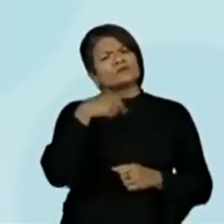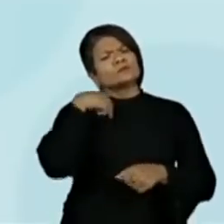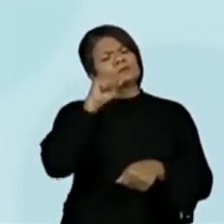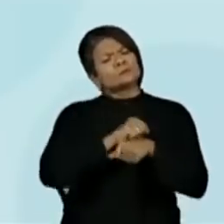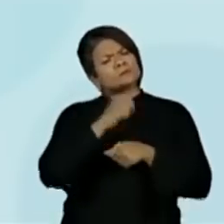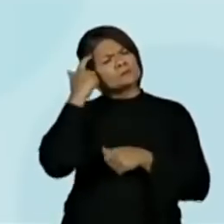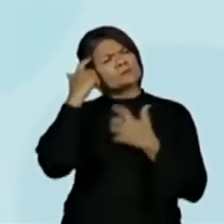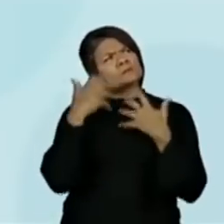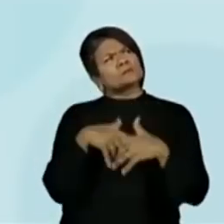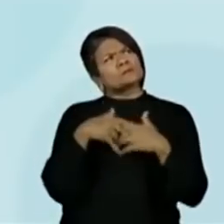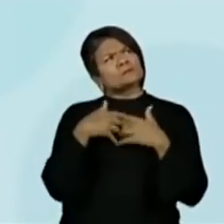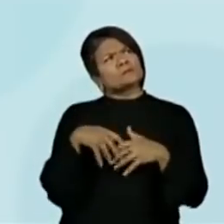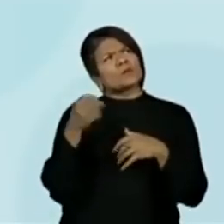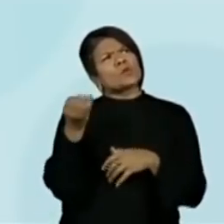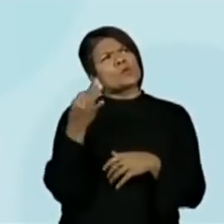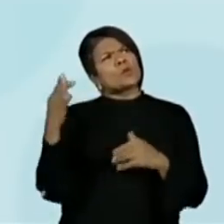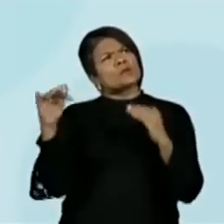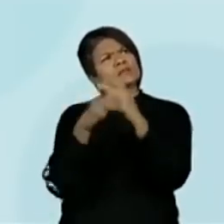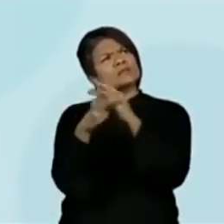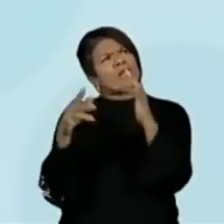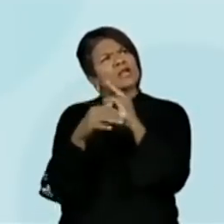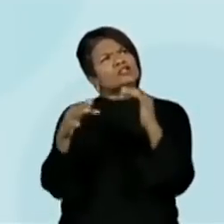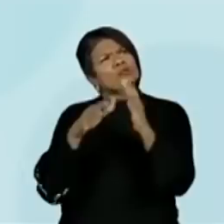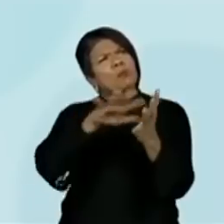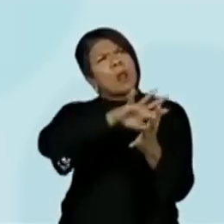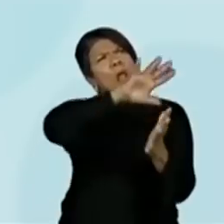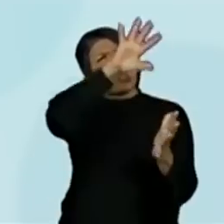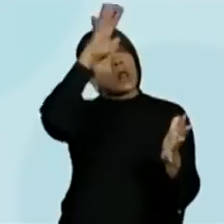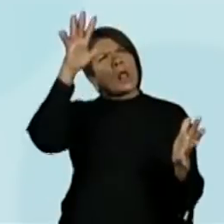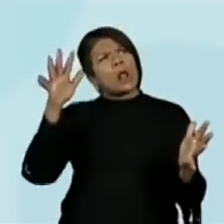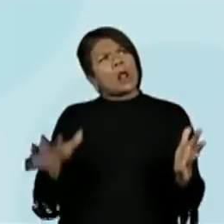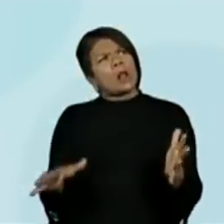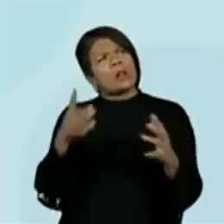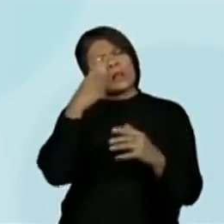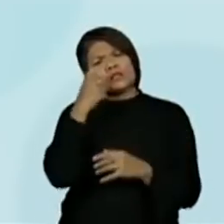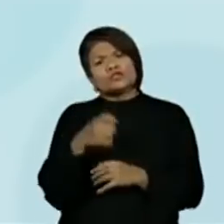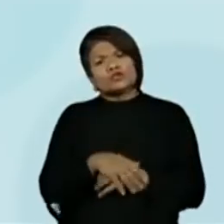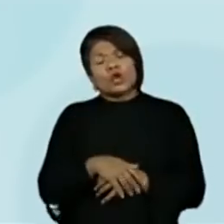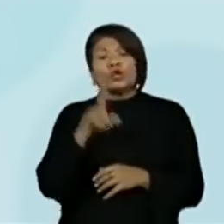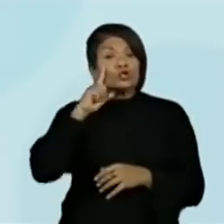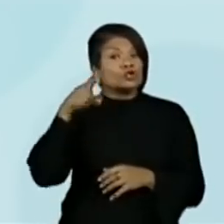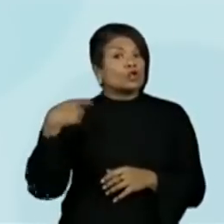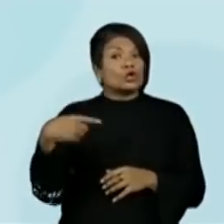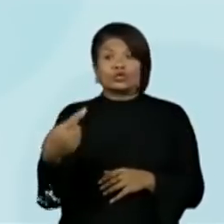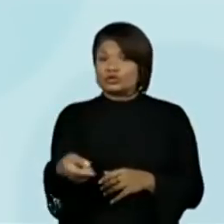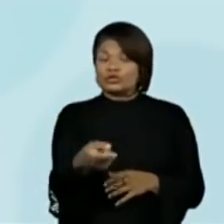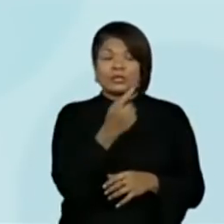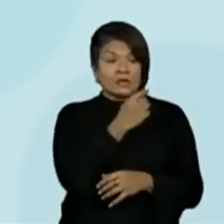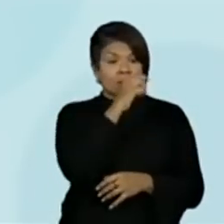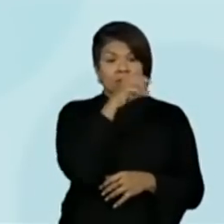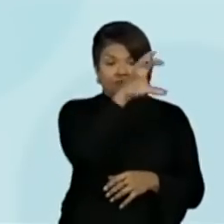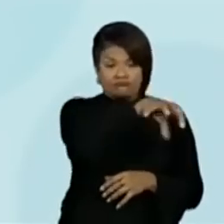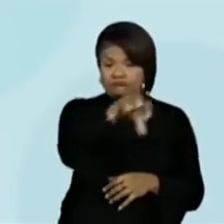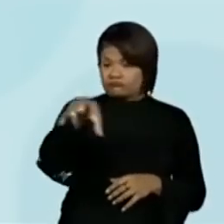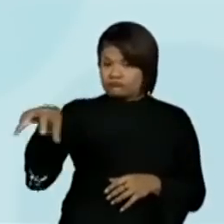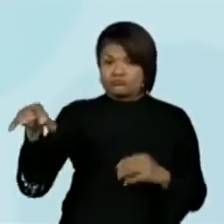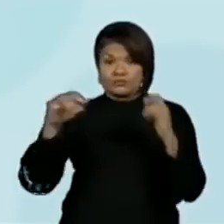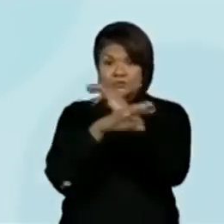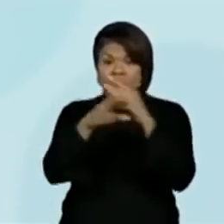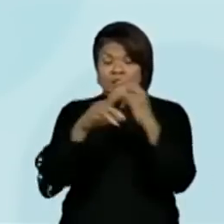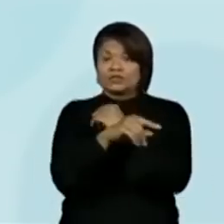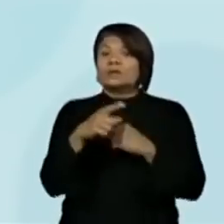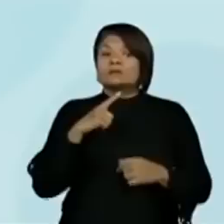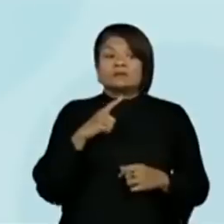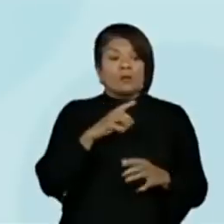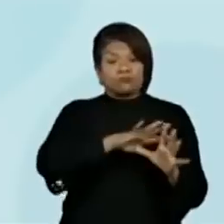quanto lixo será que uma cidade produz? Milhares de toneladas de lixo são produzidas todos os dias em cada cidade. Essa quantidade tão grande de